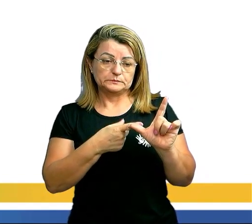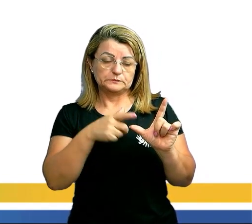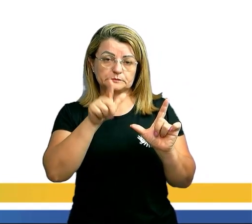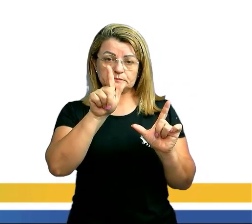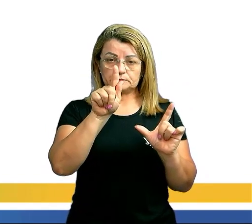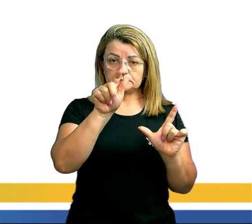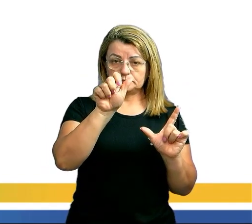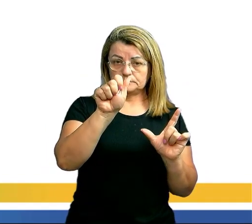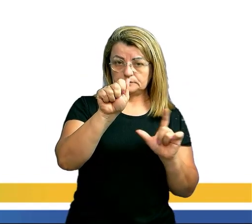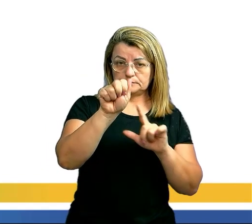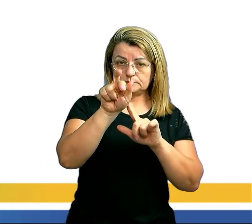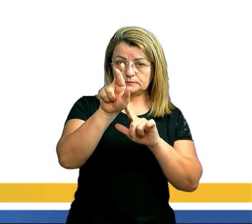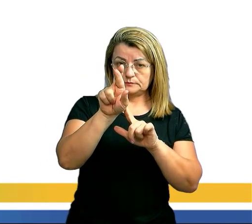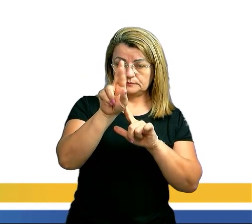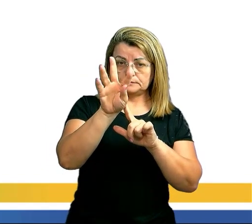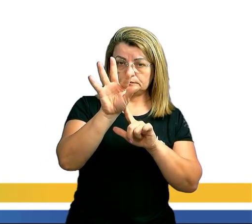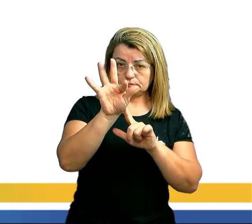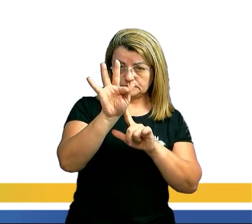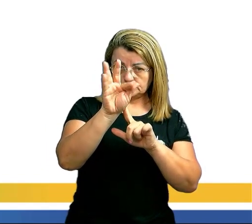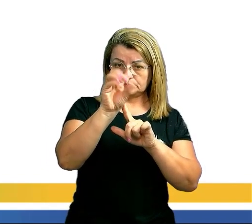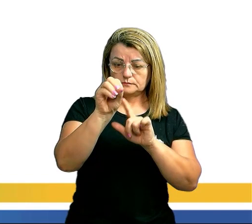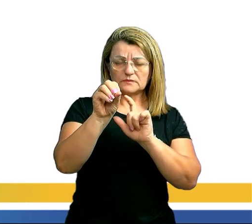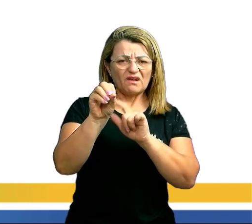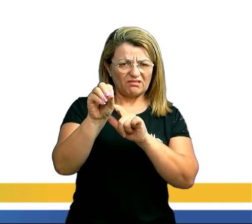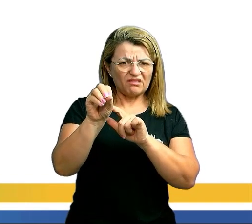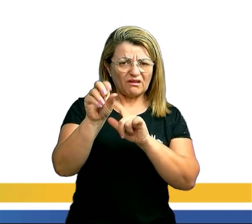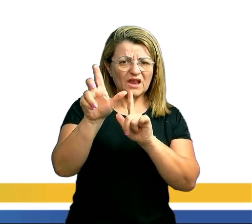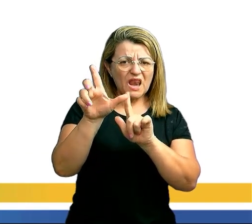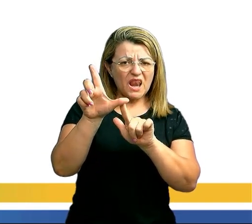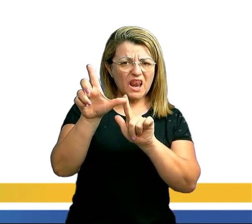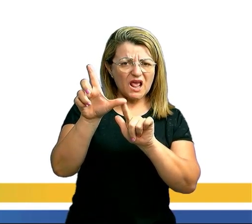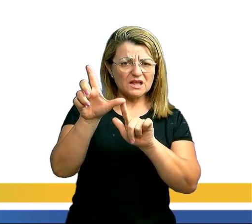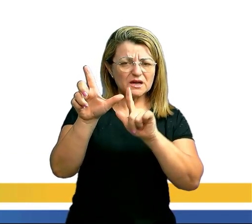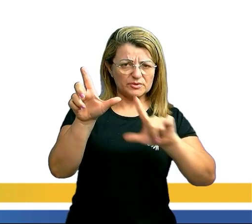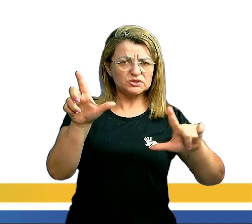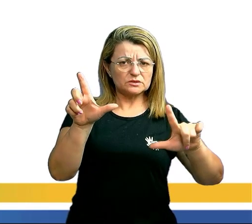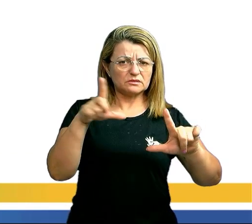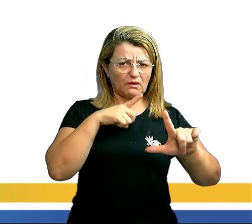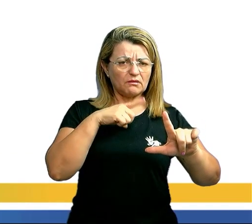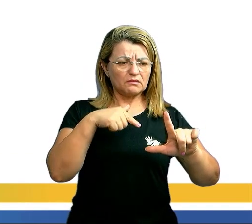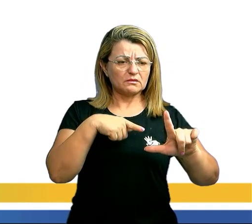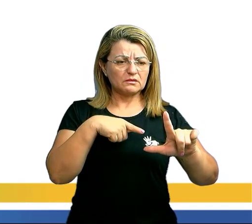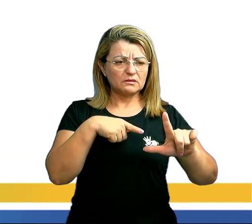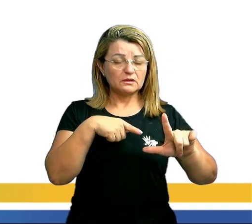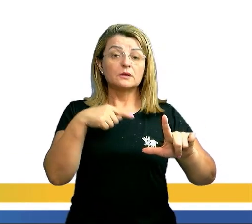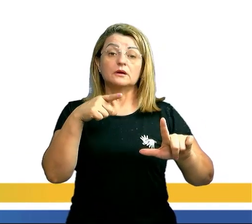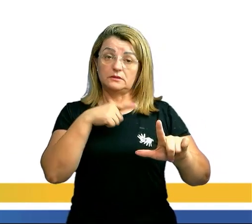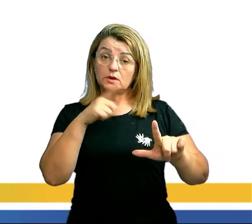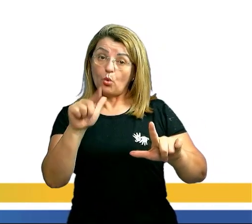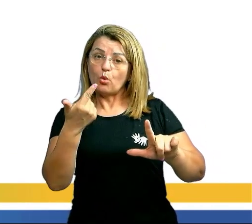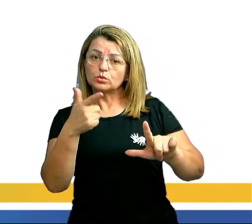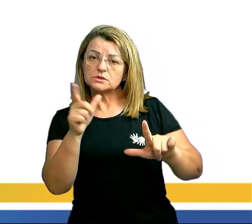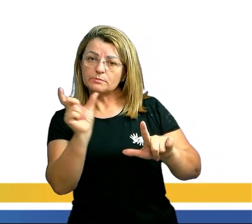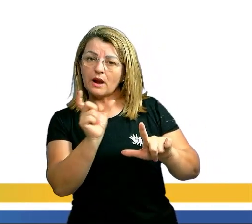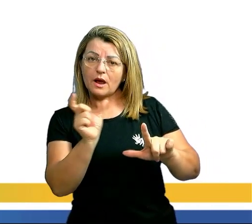garfo não tem letras repetidas. Mas existem palavras que têm letras repetidas, como no caso aqui.